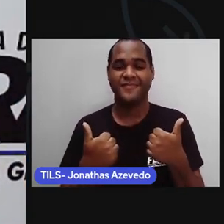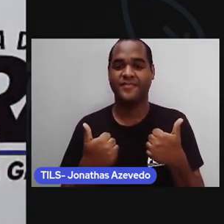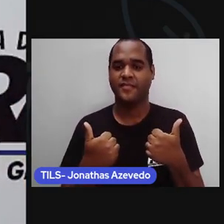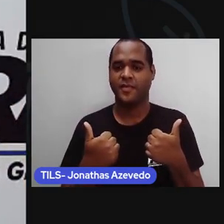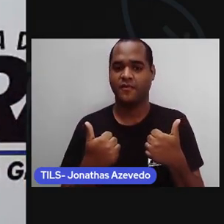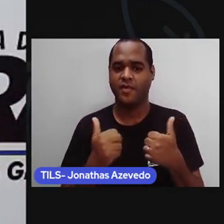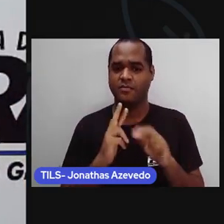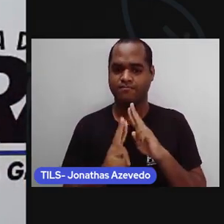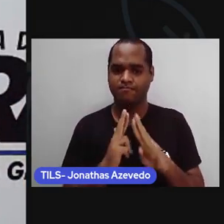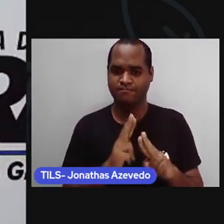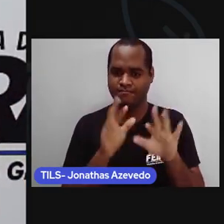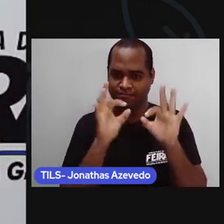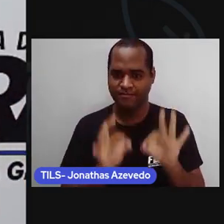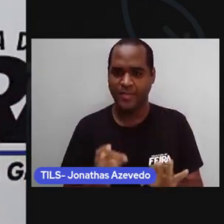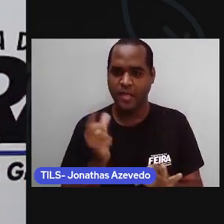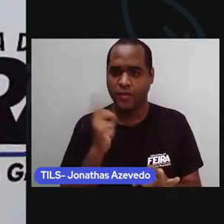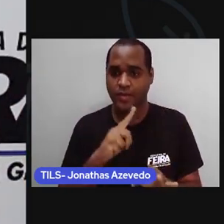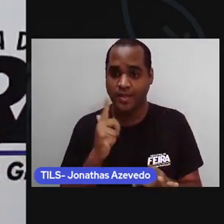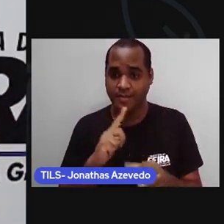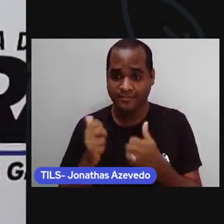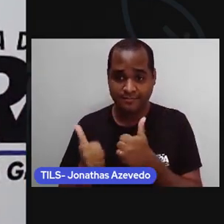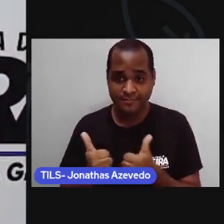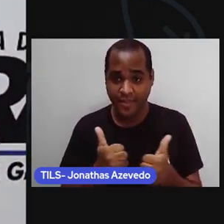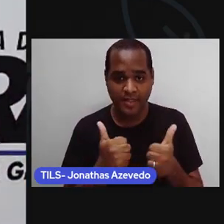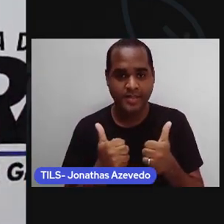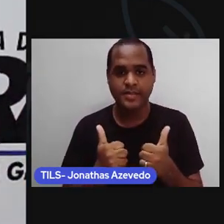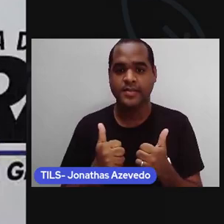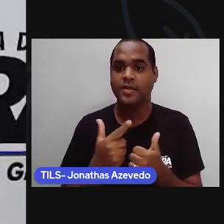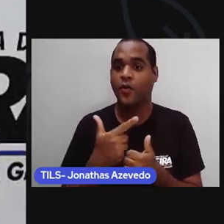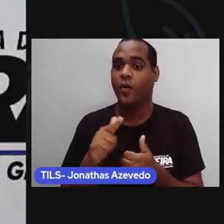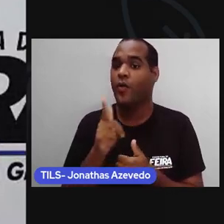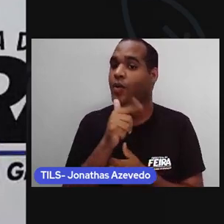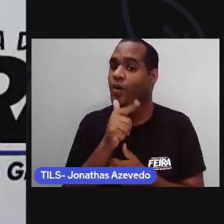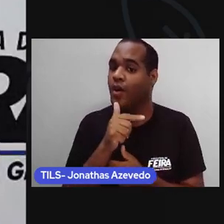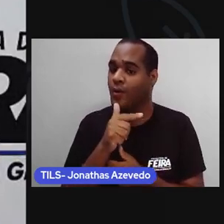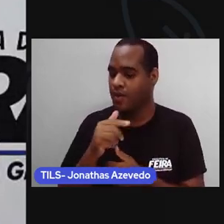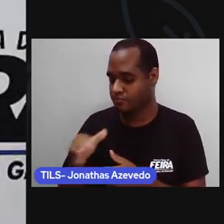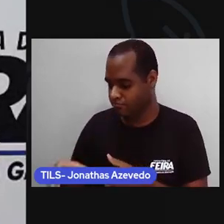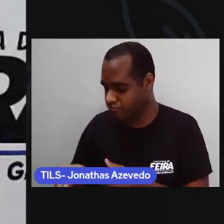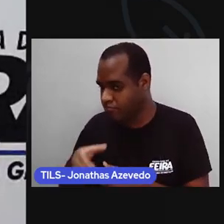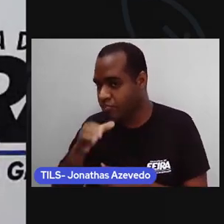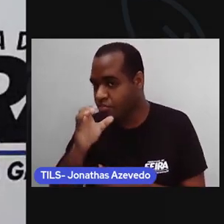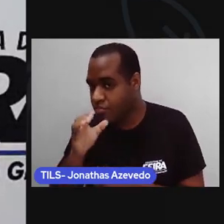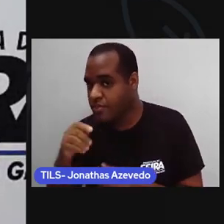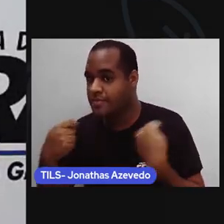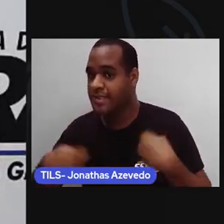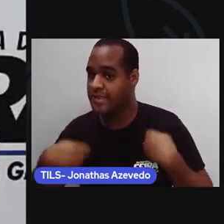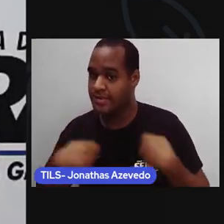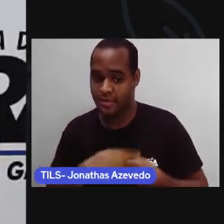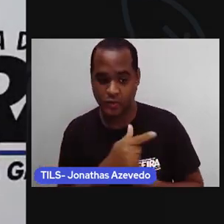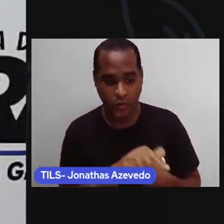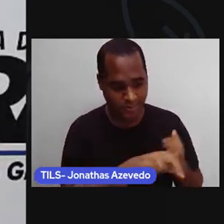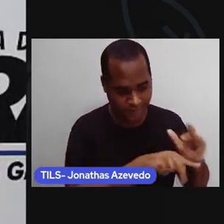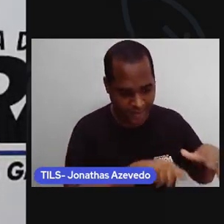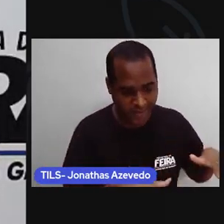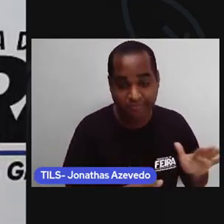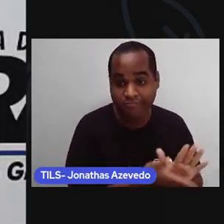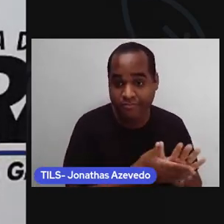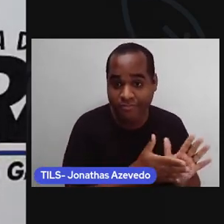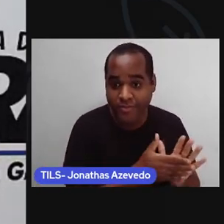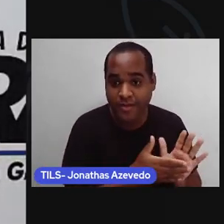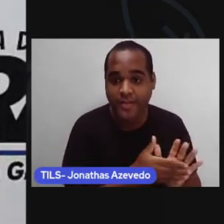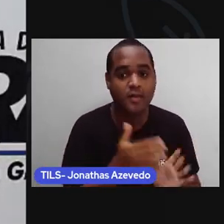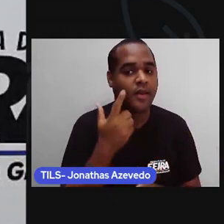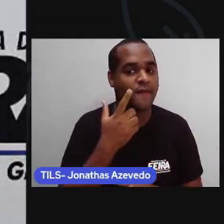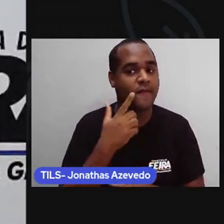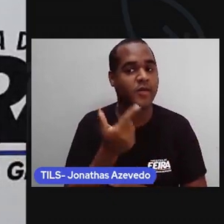fazendo as atividades todas, né? Muito bem. Garrafinha de água do lado, material na mão e